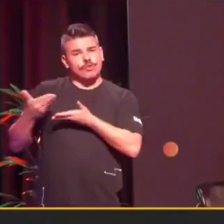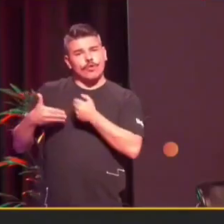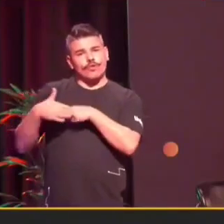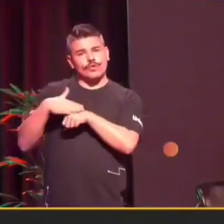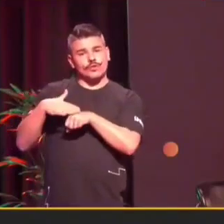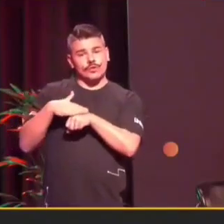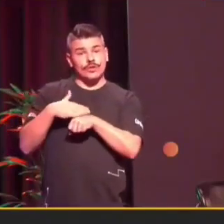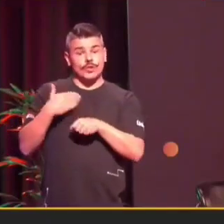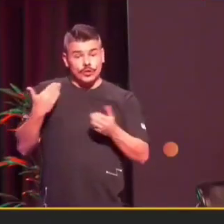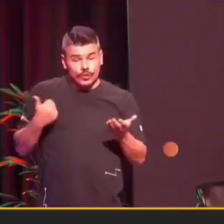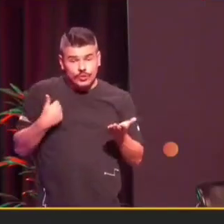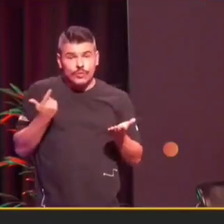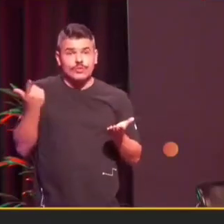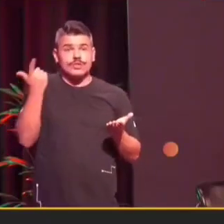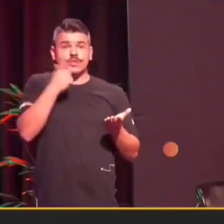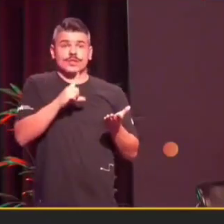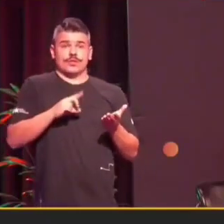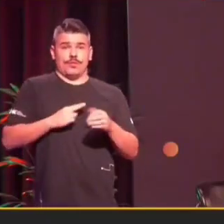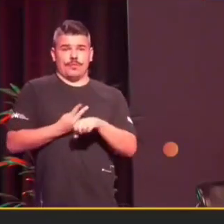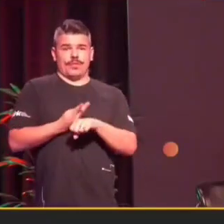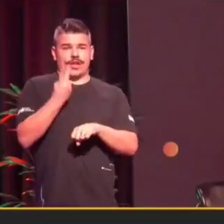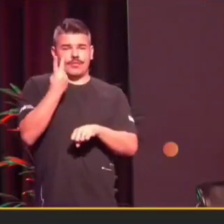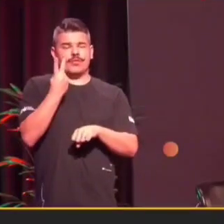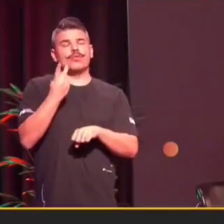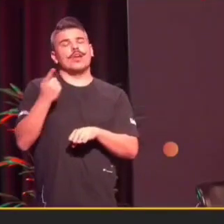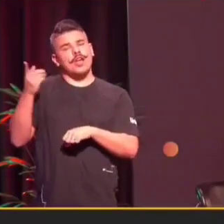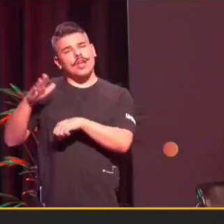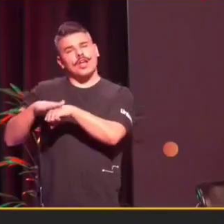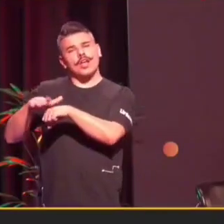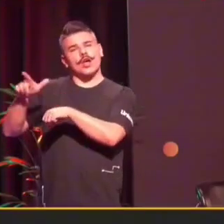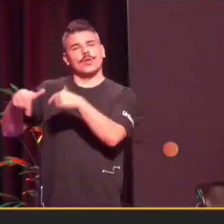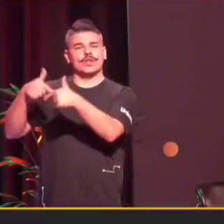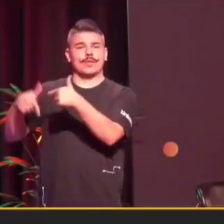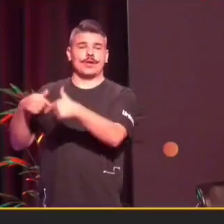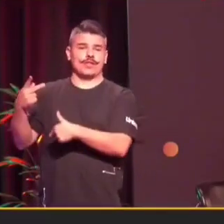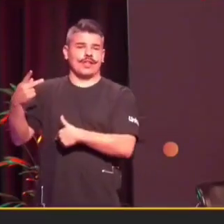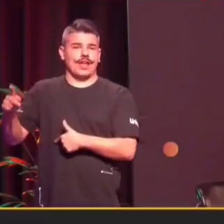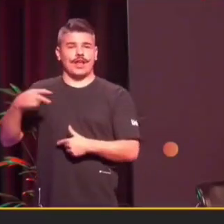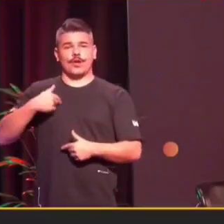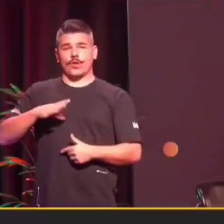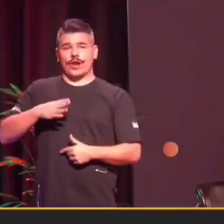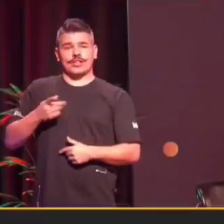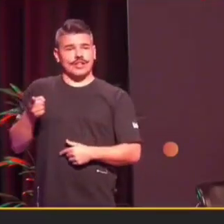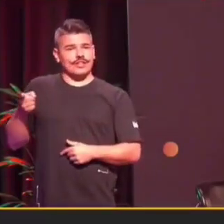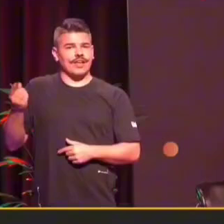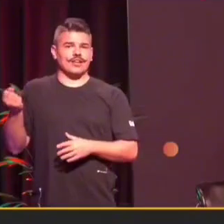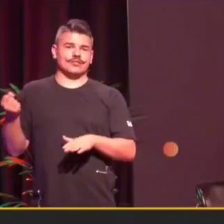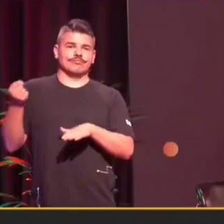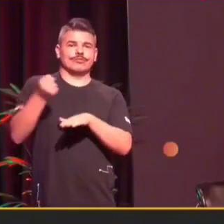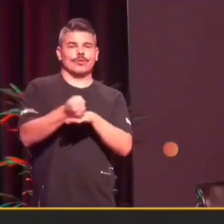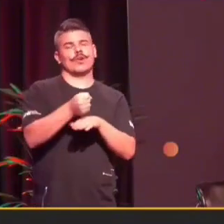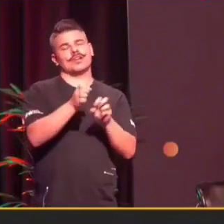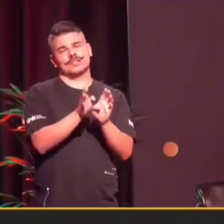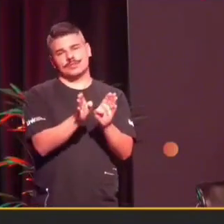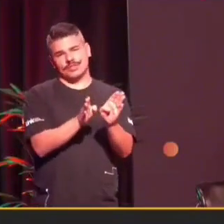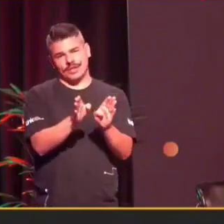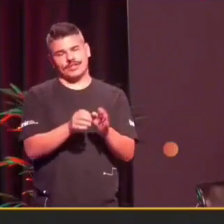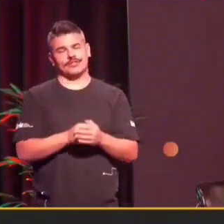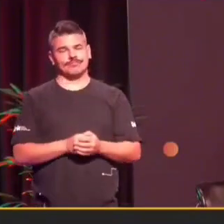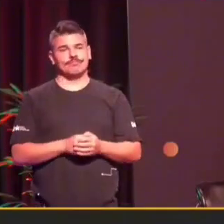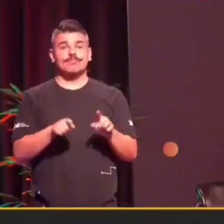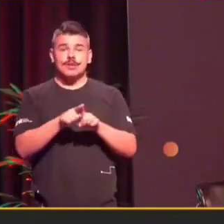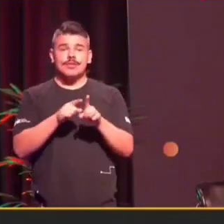prêmio, é um grande reconhecimento desse trabalho e dessa coragem que ela teve. Também quero agradecer aos desenvolvedores.